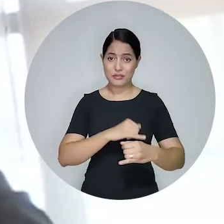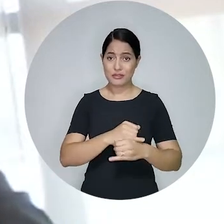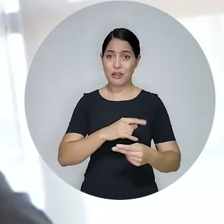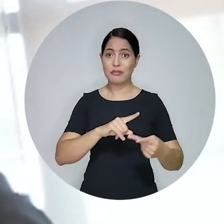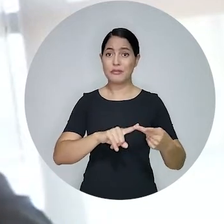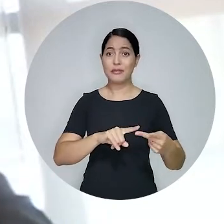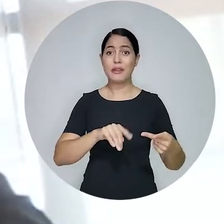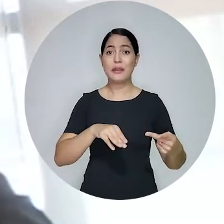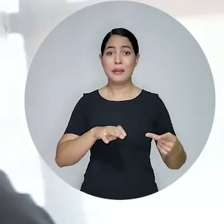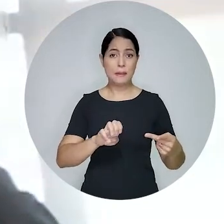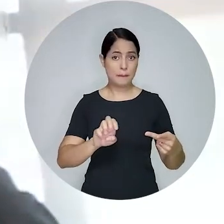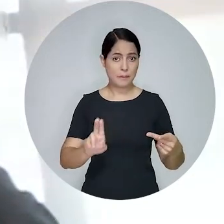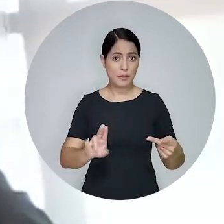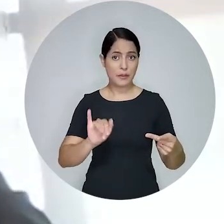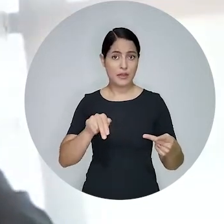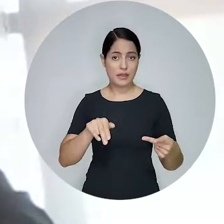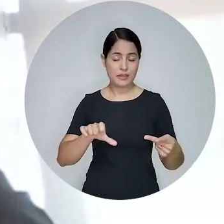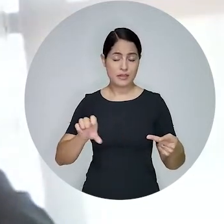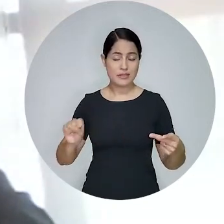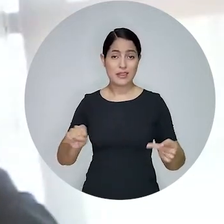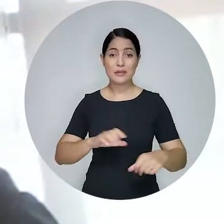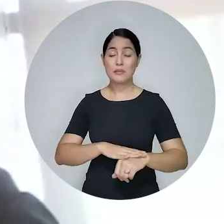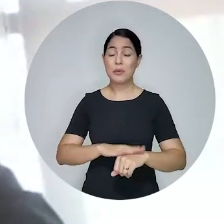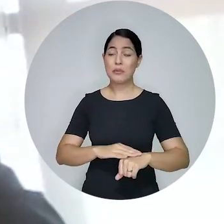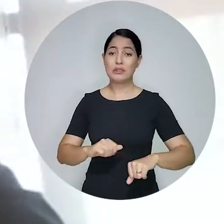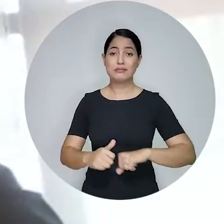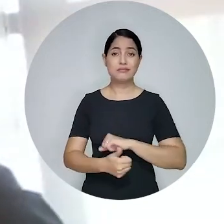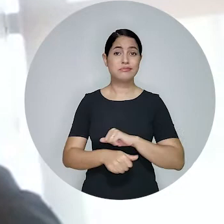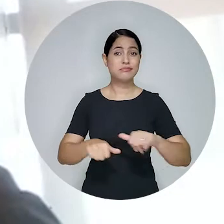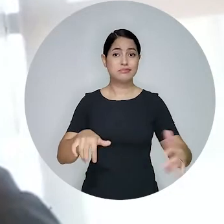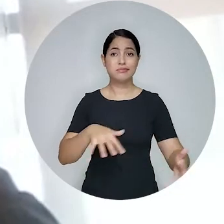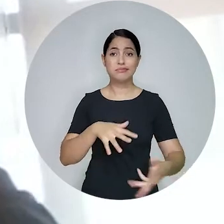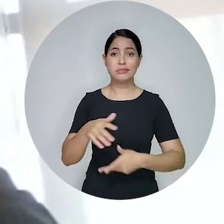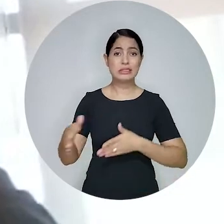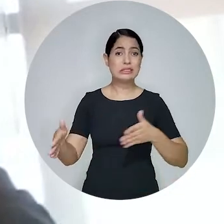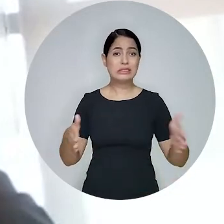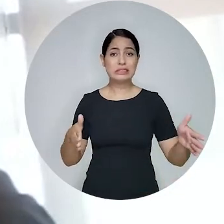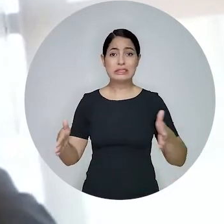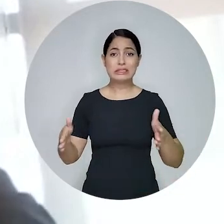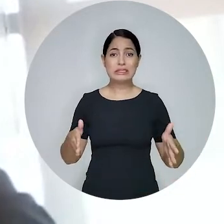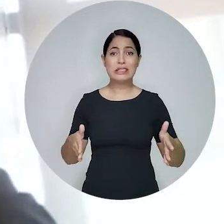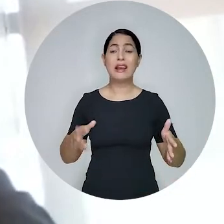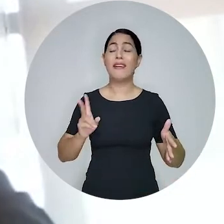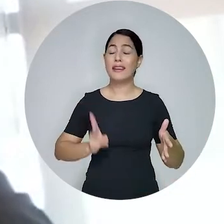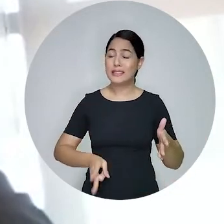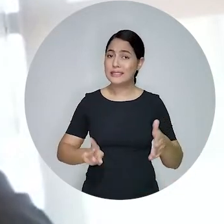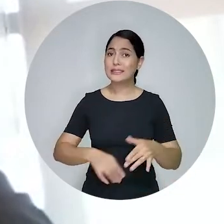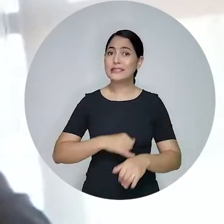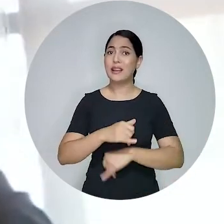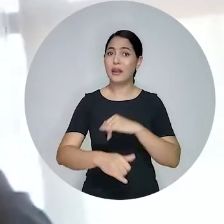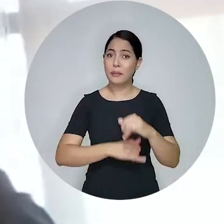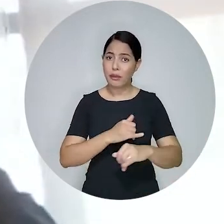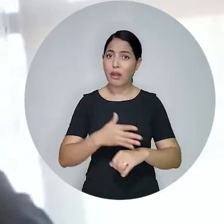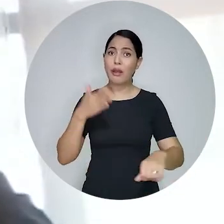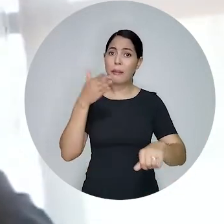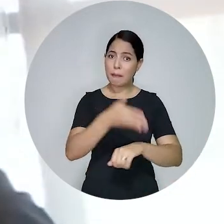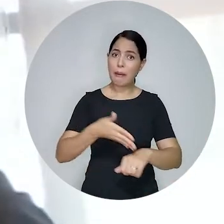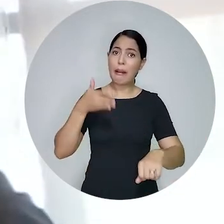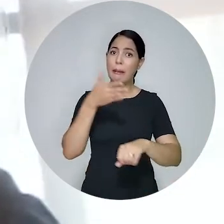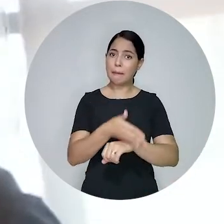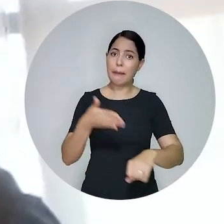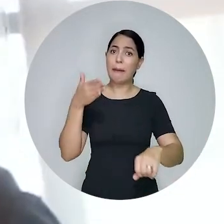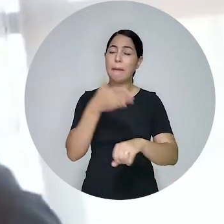que, razão principalmente da pandemia, foram cada vez mais demandados e necessitam de constantes aperfeiçoamentos.